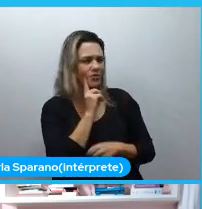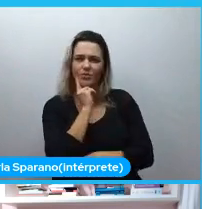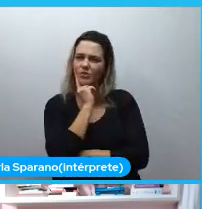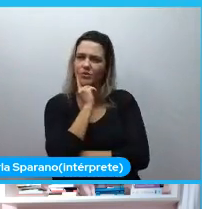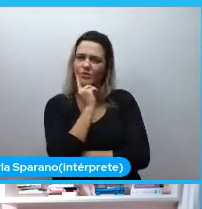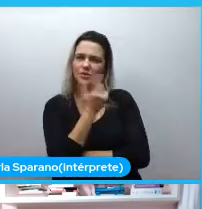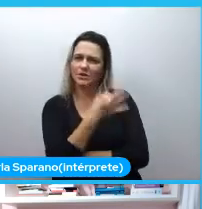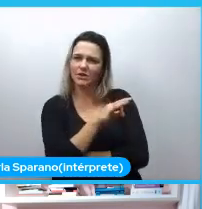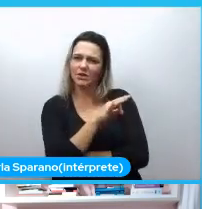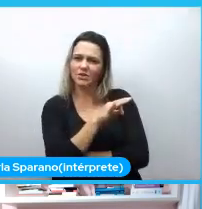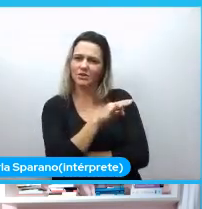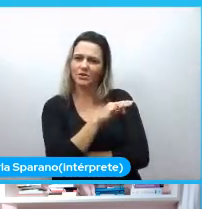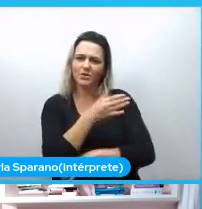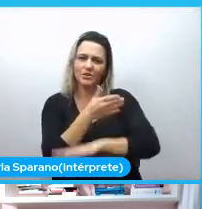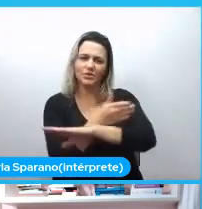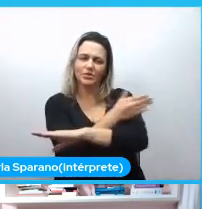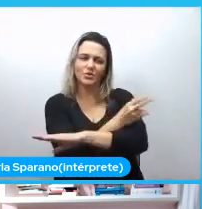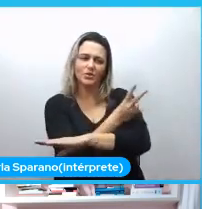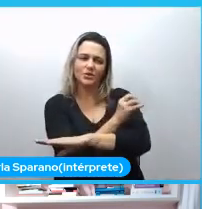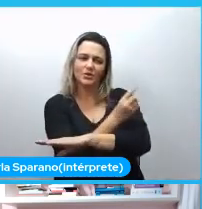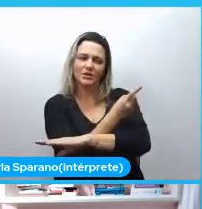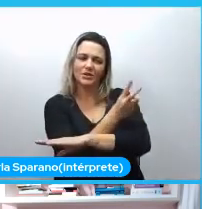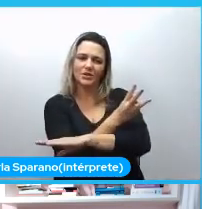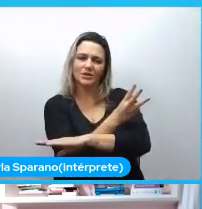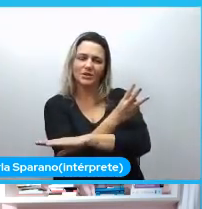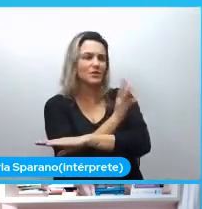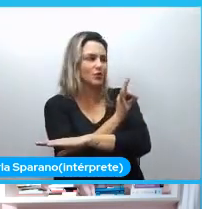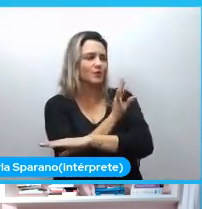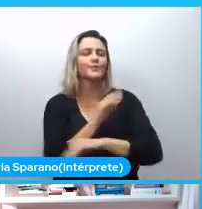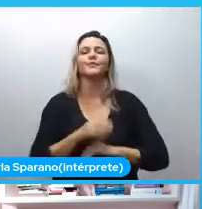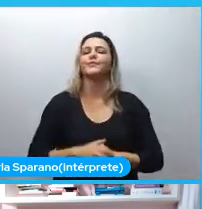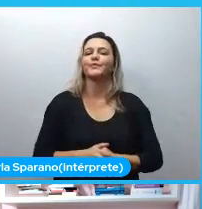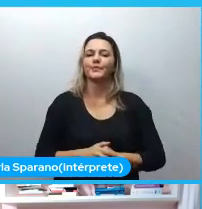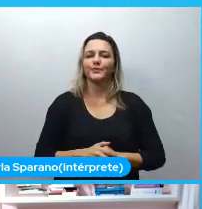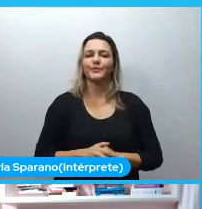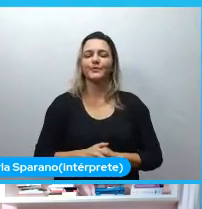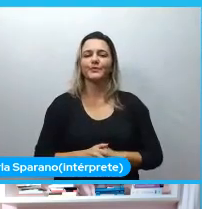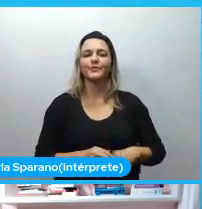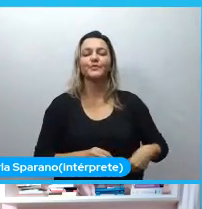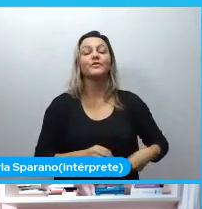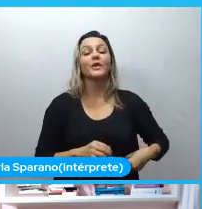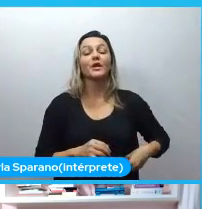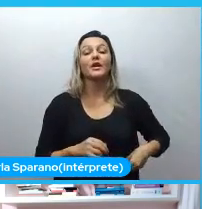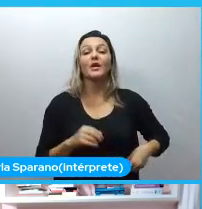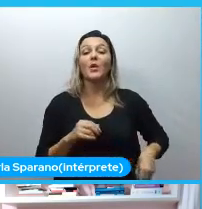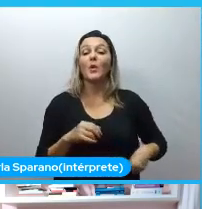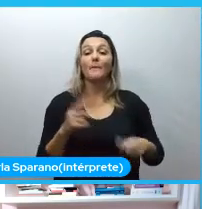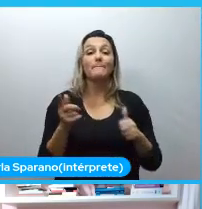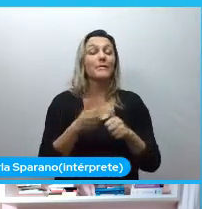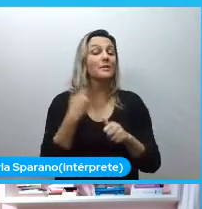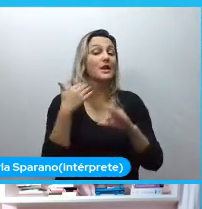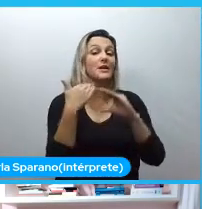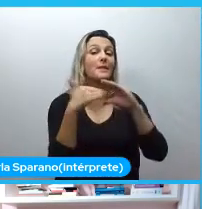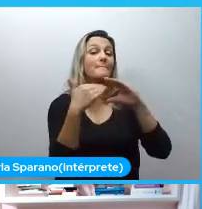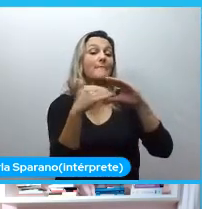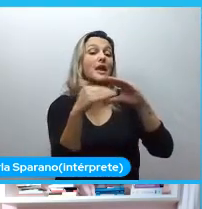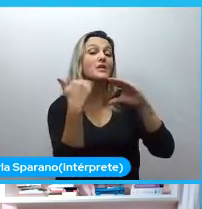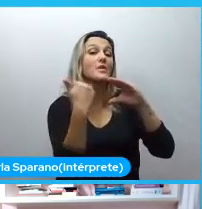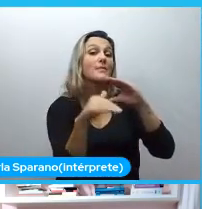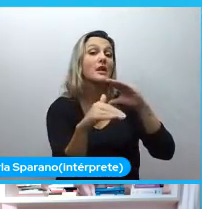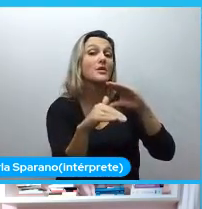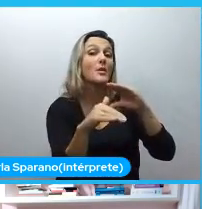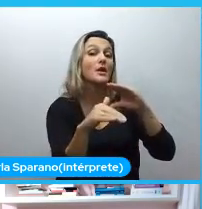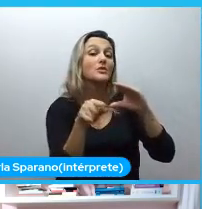correta é de 2013. Então, a gente... O primeiro e-mail que a gente mandou para a organização das paredes